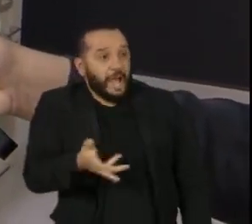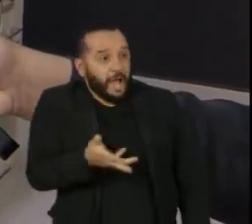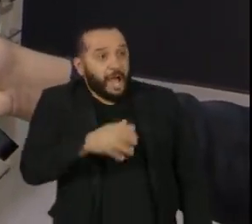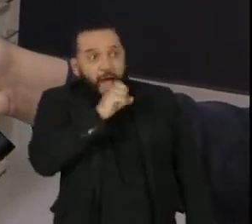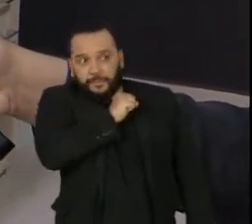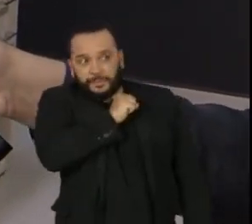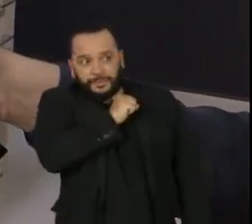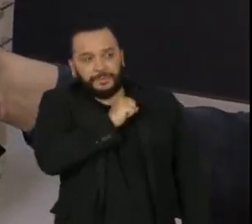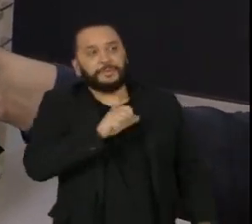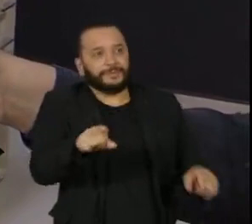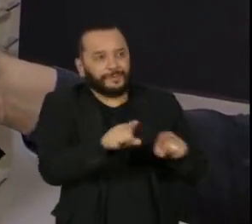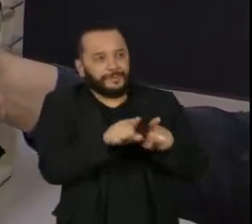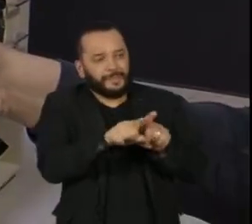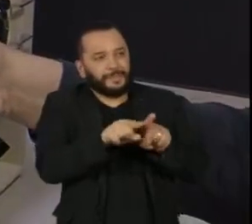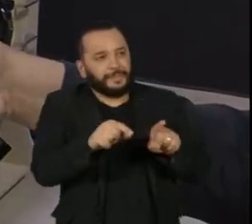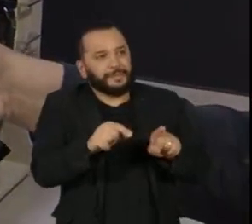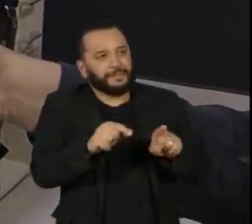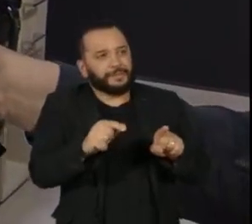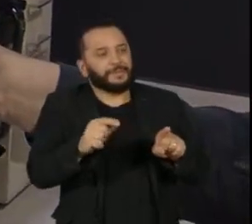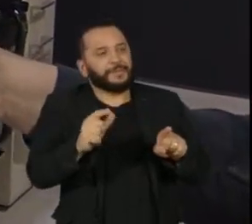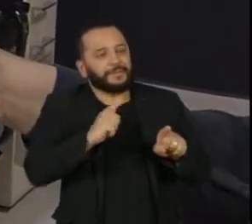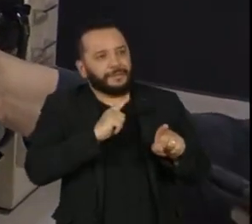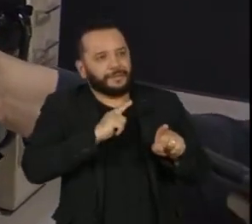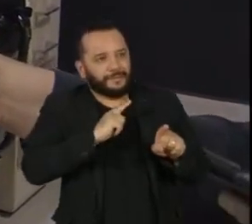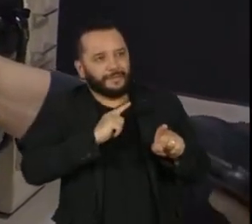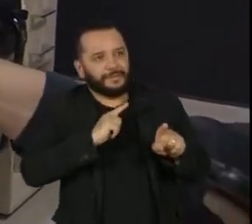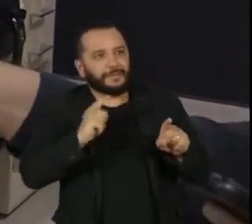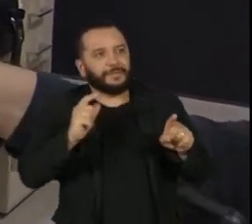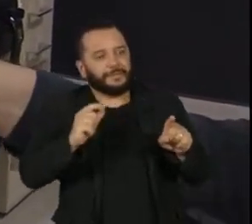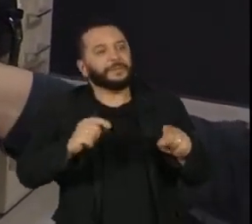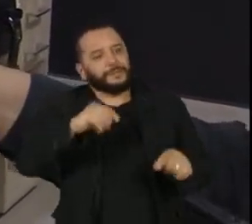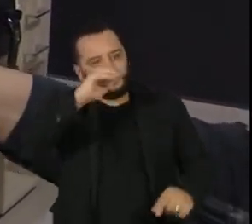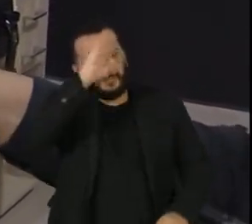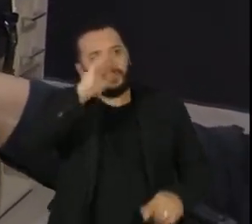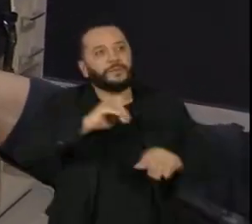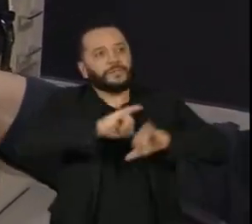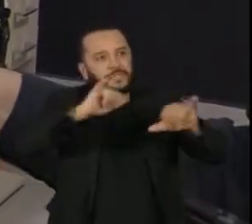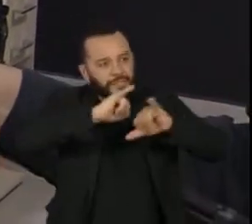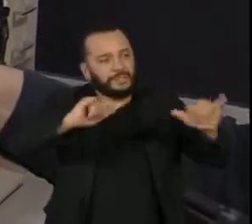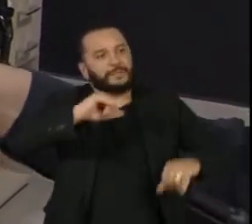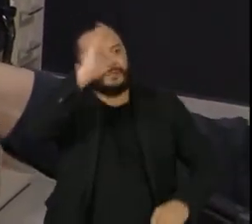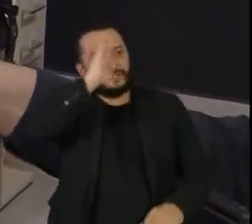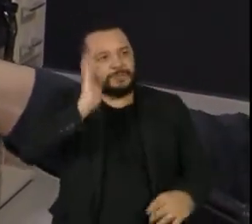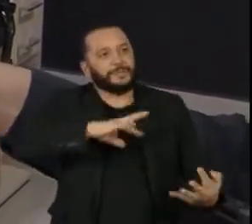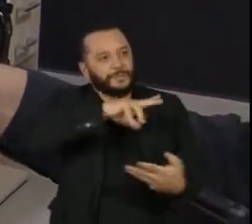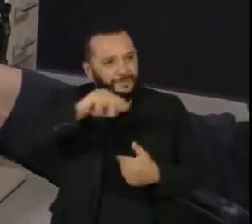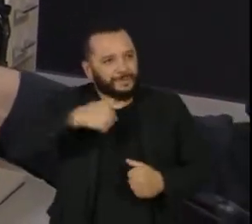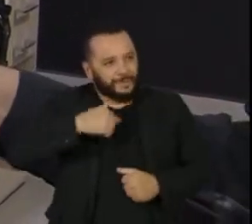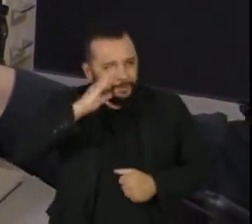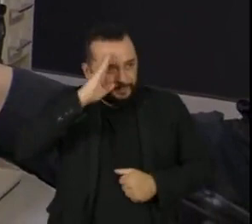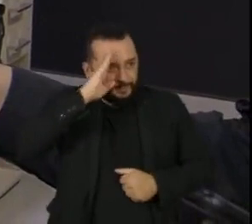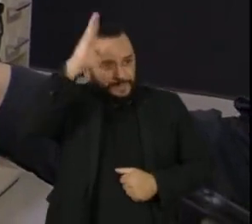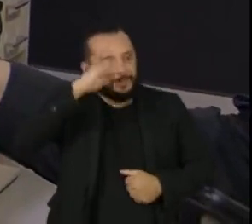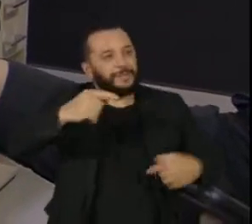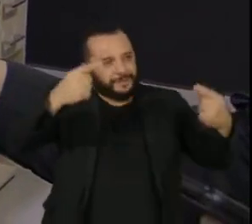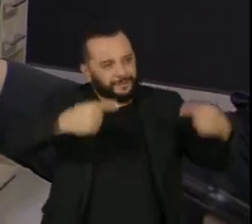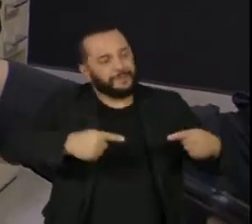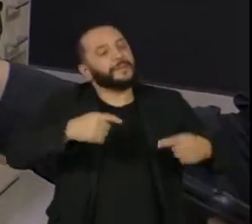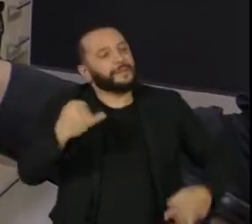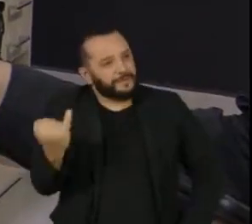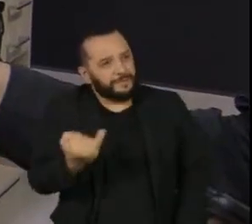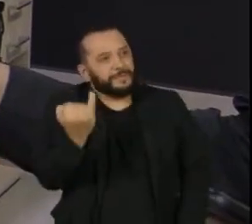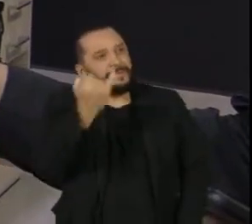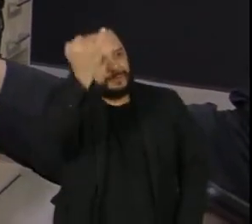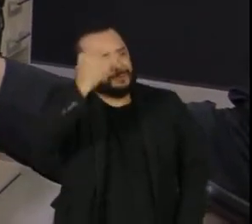conteúdo mundial, porque nós temos aqui conteúdos do Brasil e do mundo. Então, eu acho que isso é o principal desafio e é muito importante